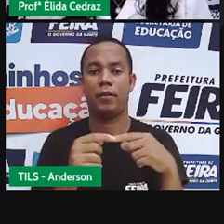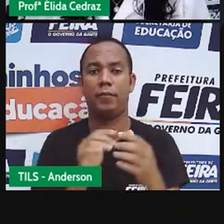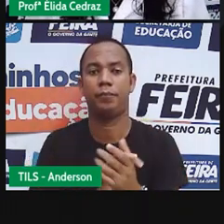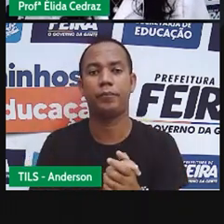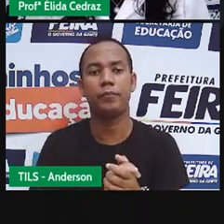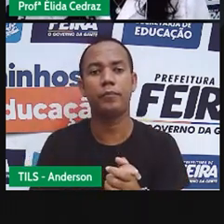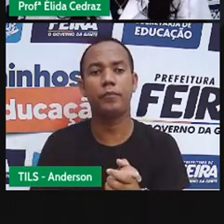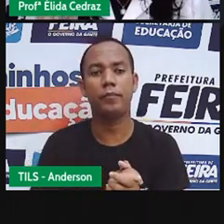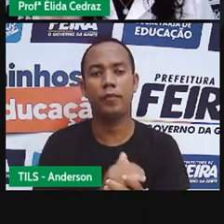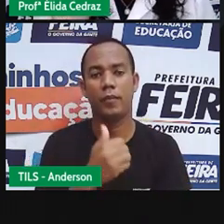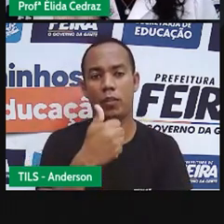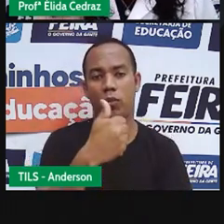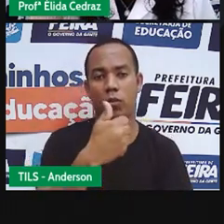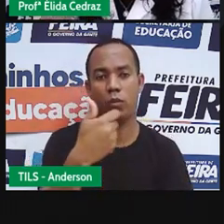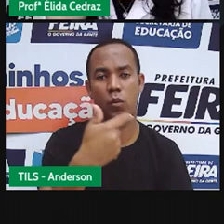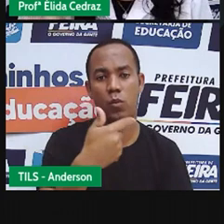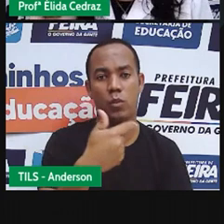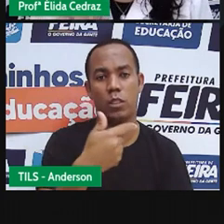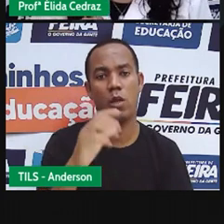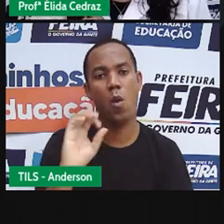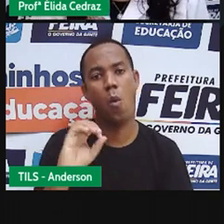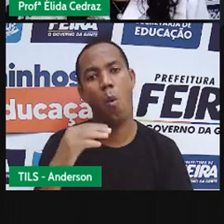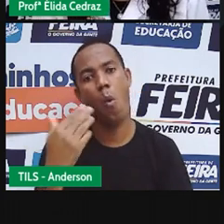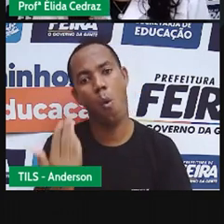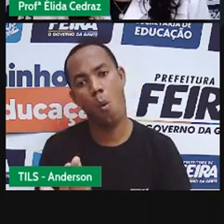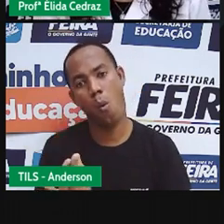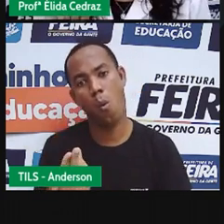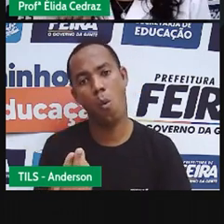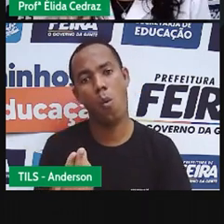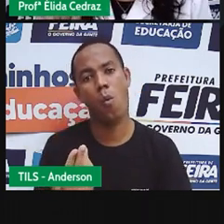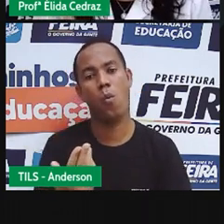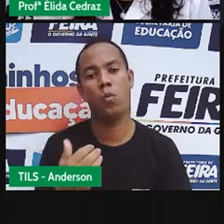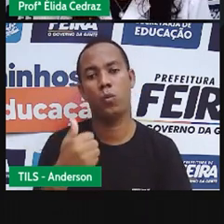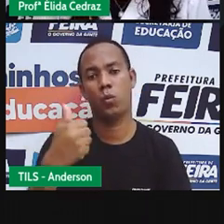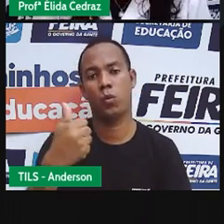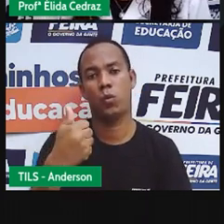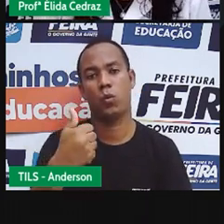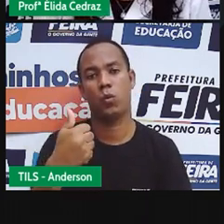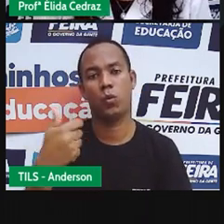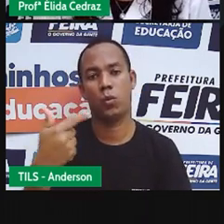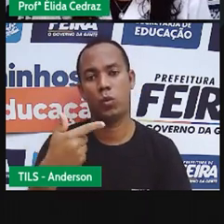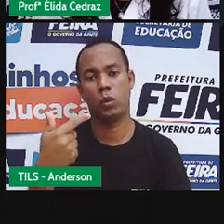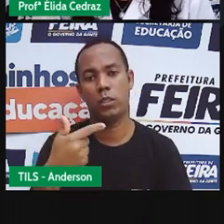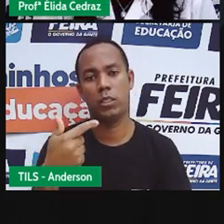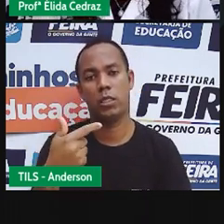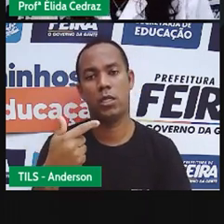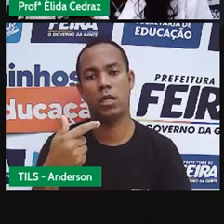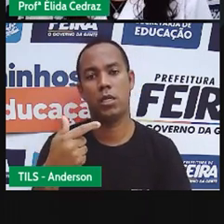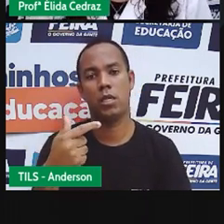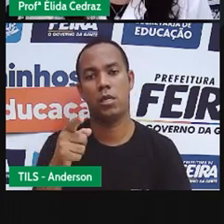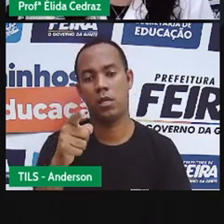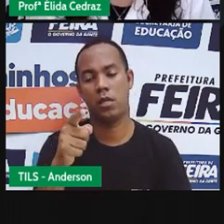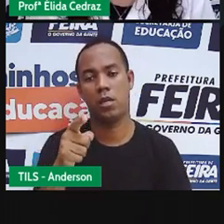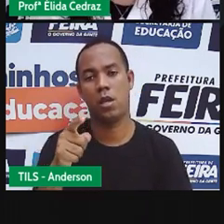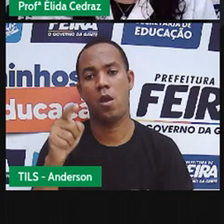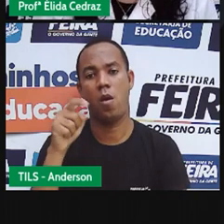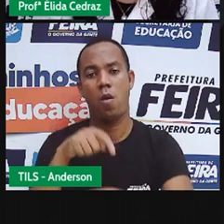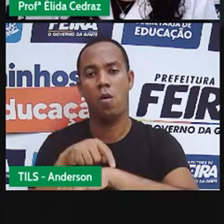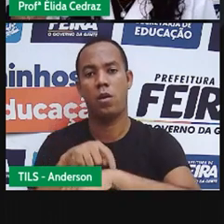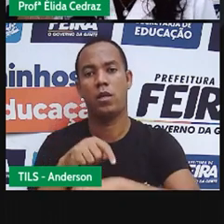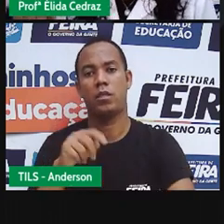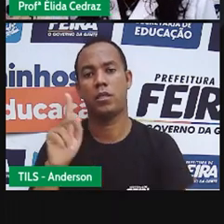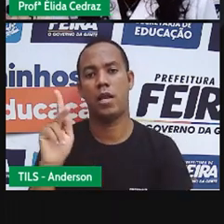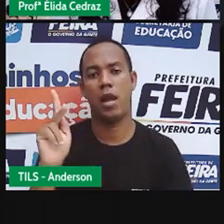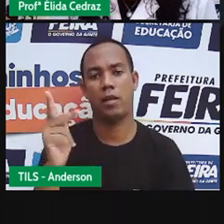Doze horas ou, da forma abreviada, doze com H minúsculo. No relógio